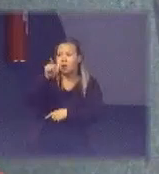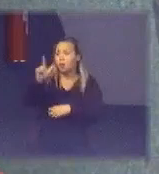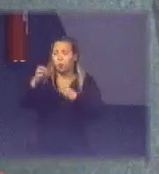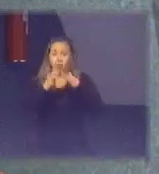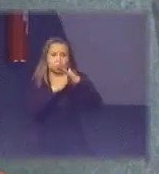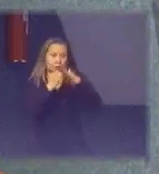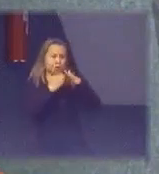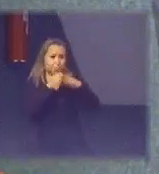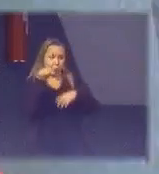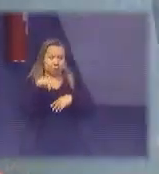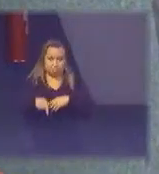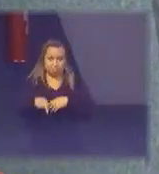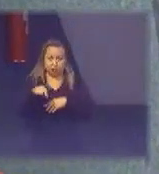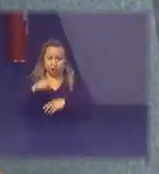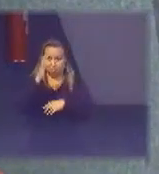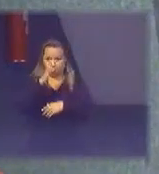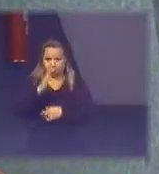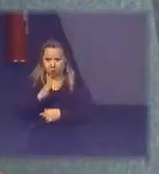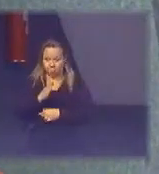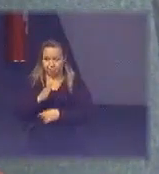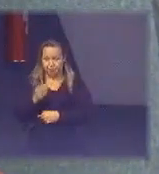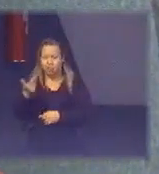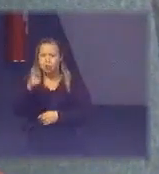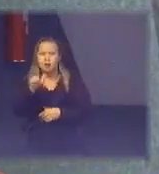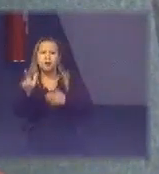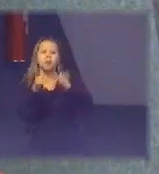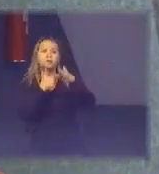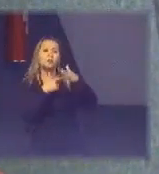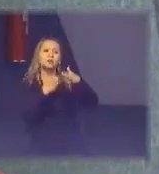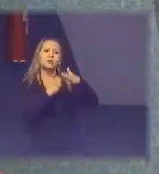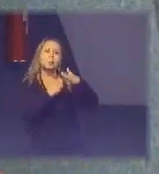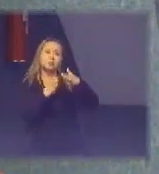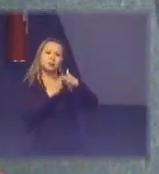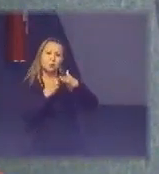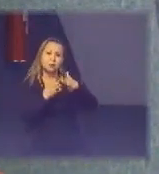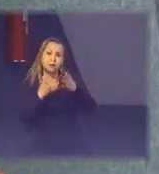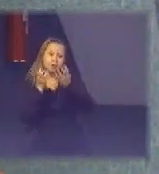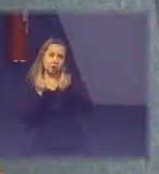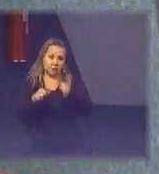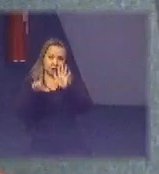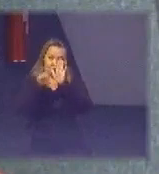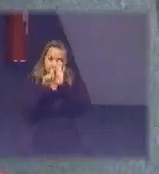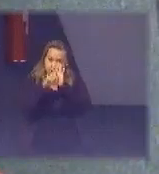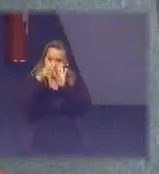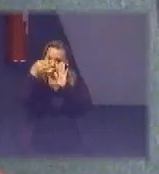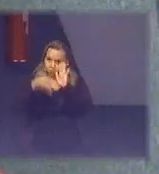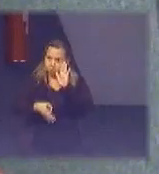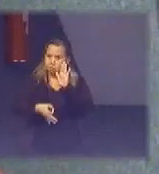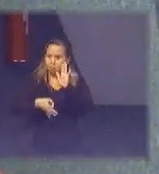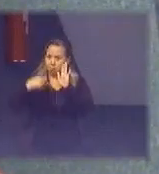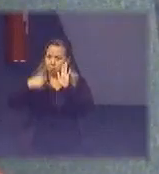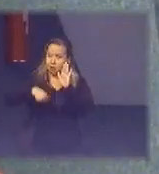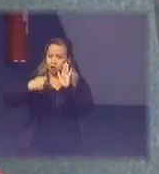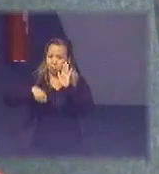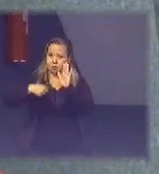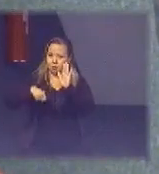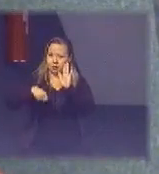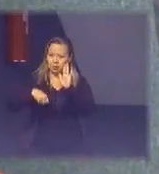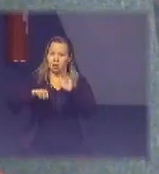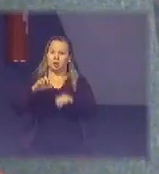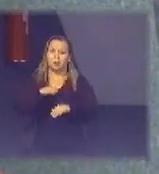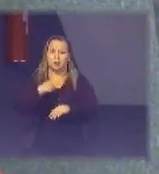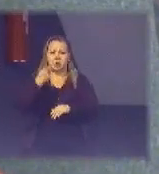aqui no Brasil só que outros operadores que atendam as leis que que que tenham as suas